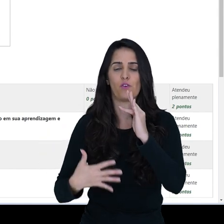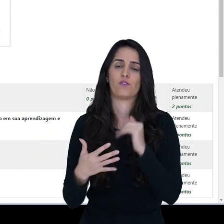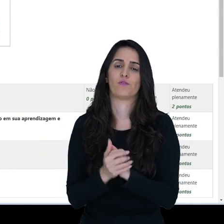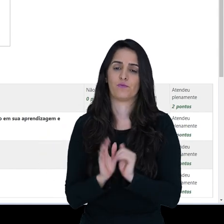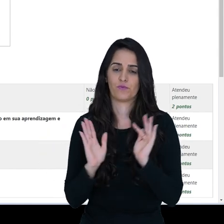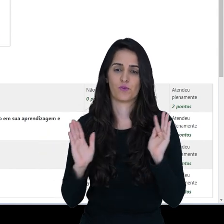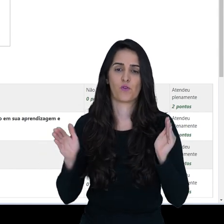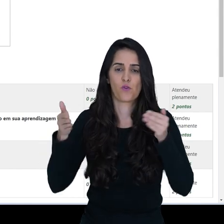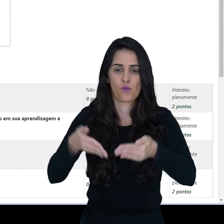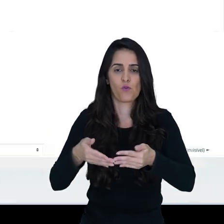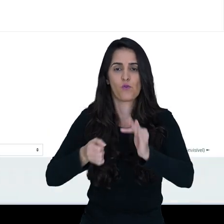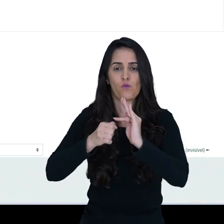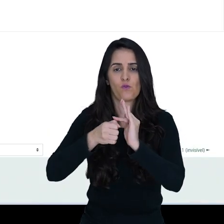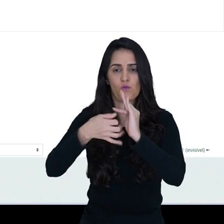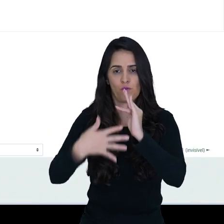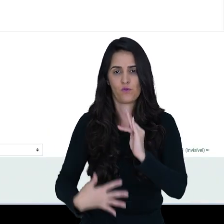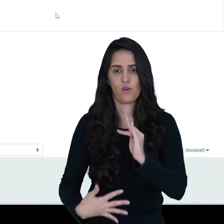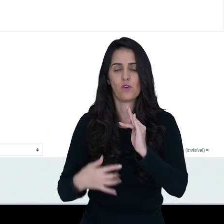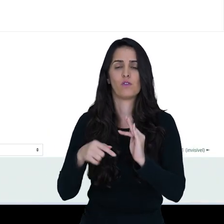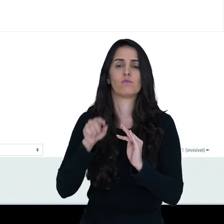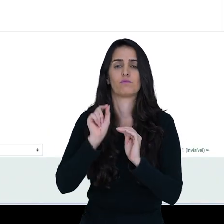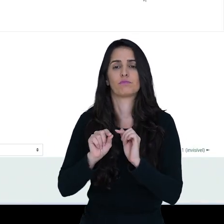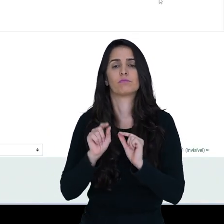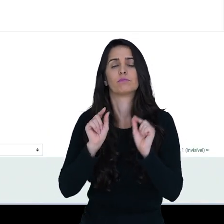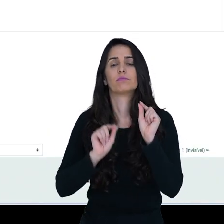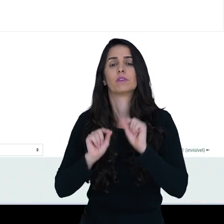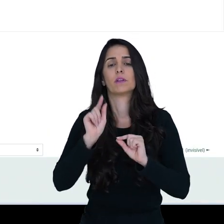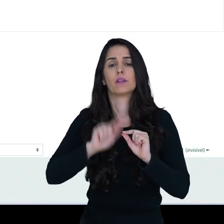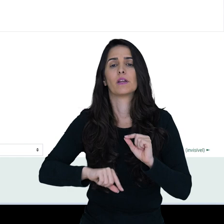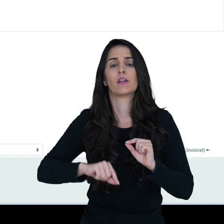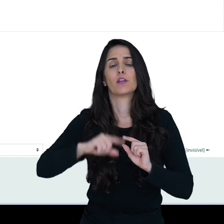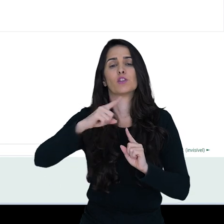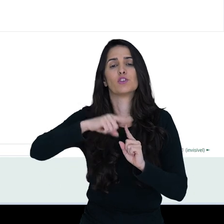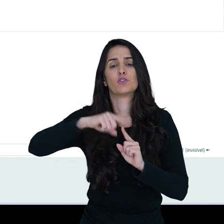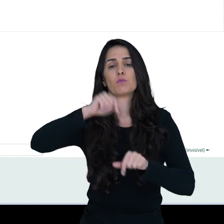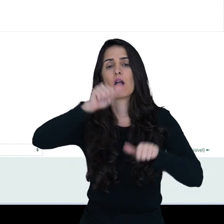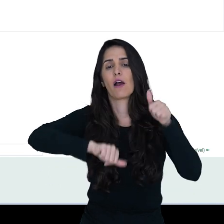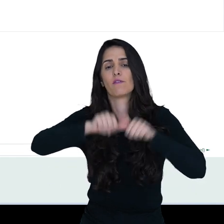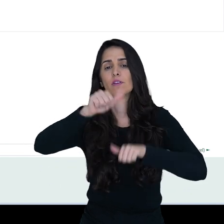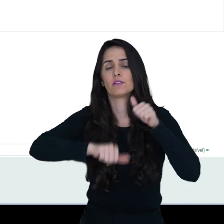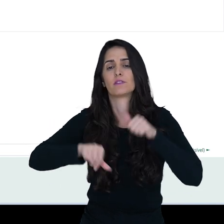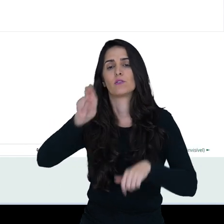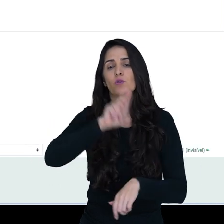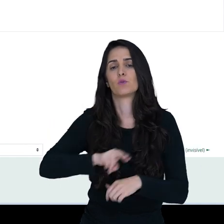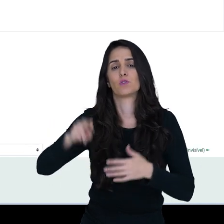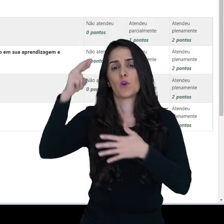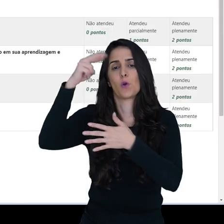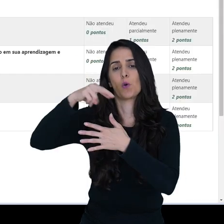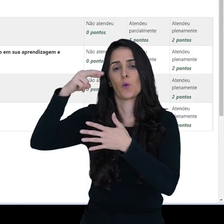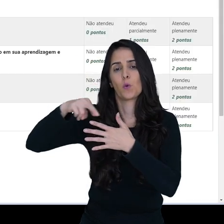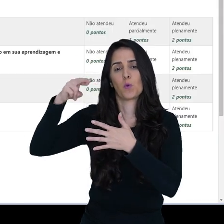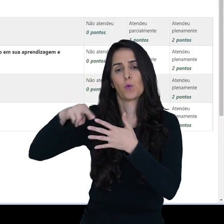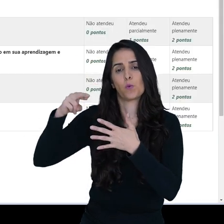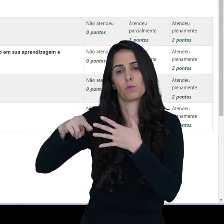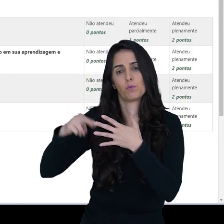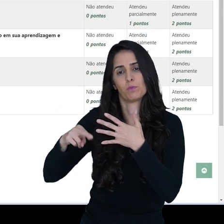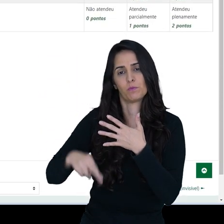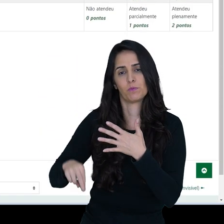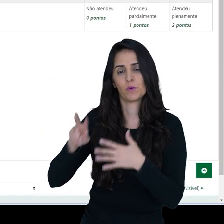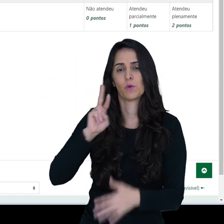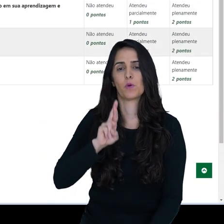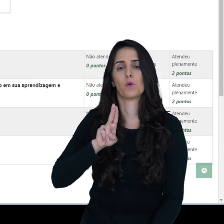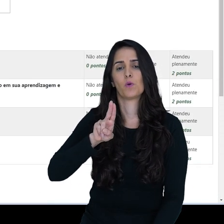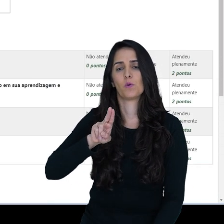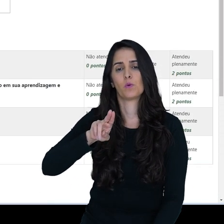Neste caso, o meu fórum passa a ser no método de avaliação por rubrica. Então aqui já